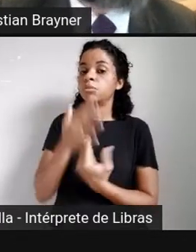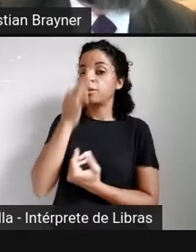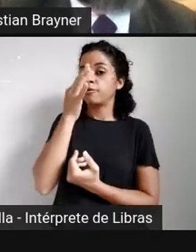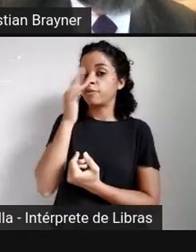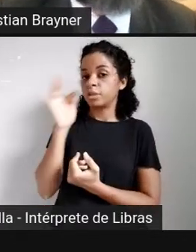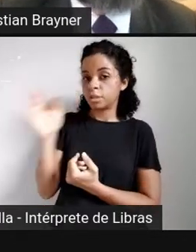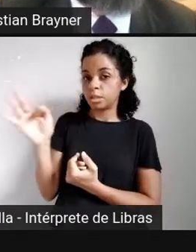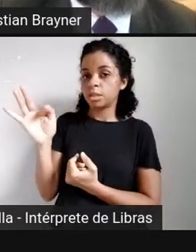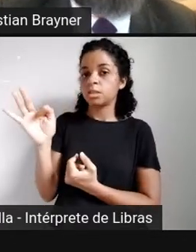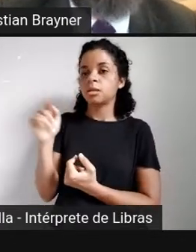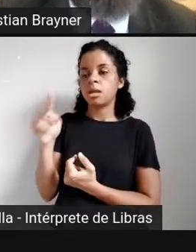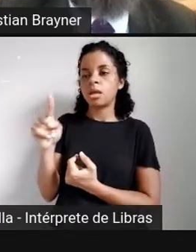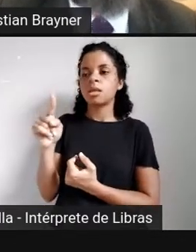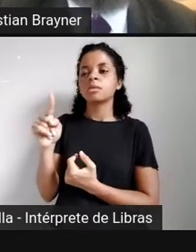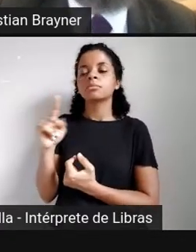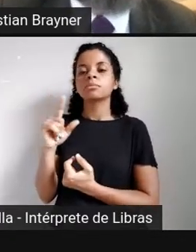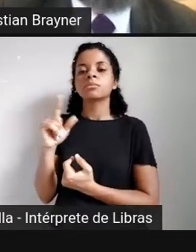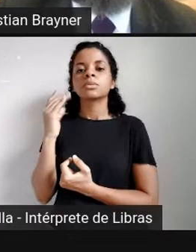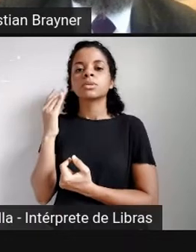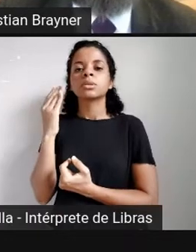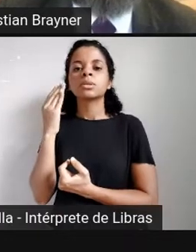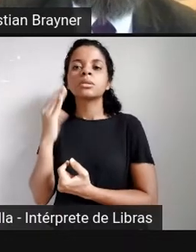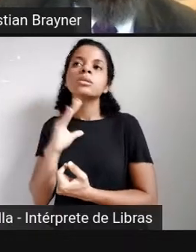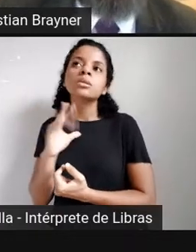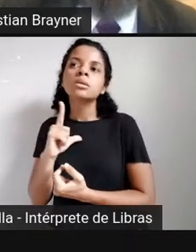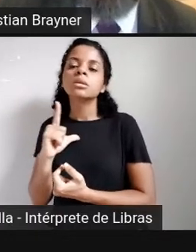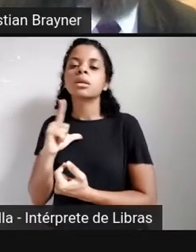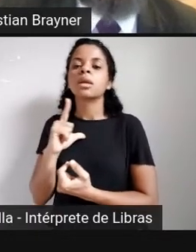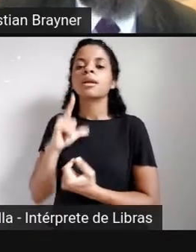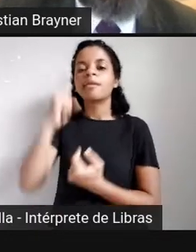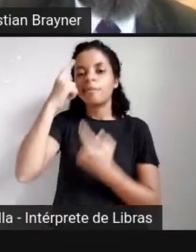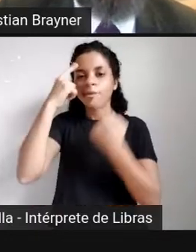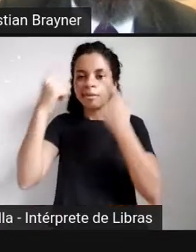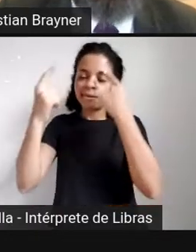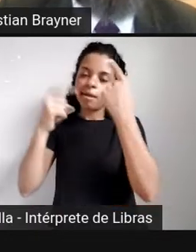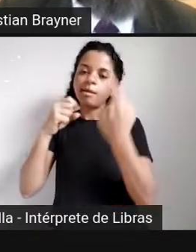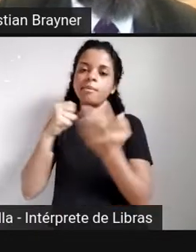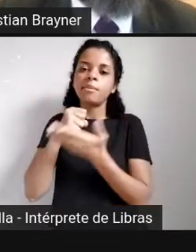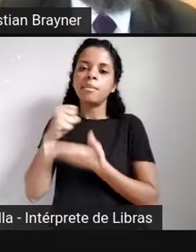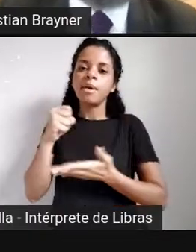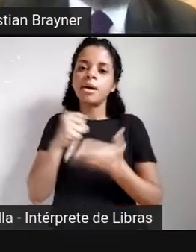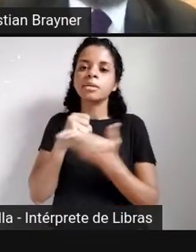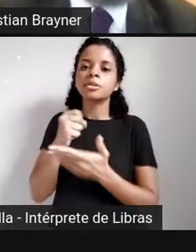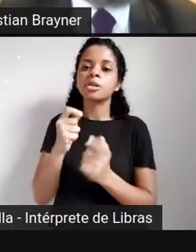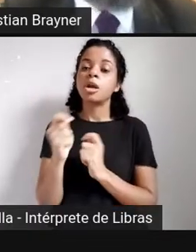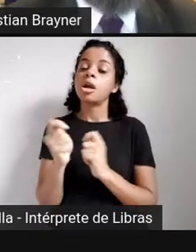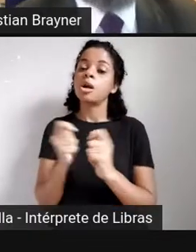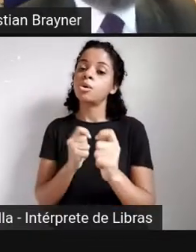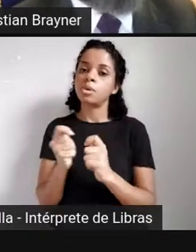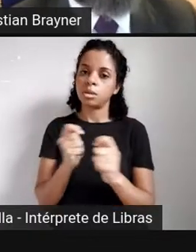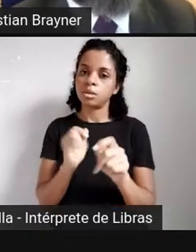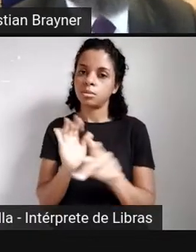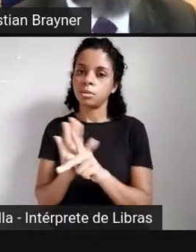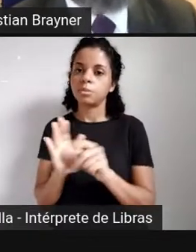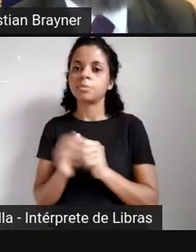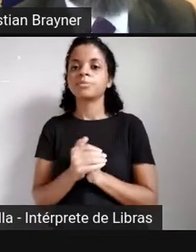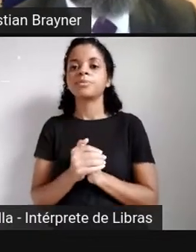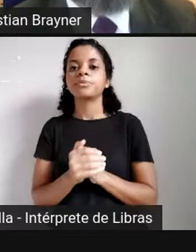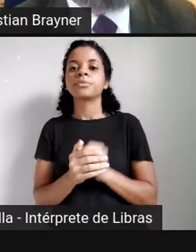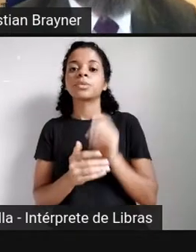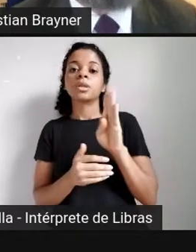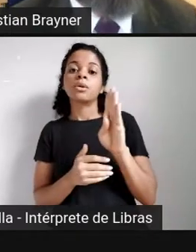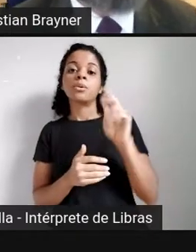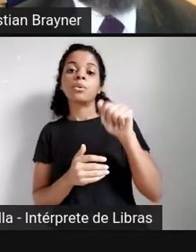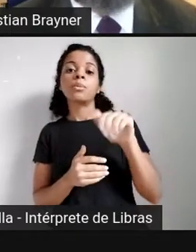particularmente as definições de princípios de alteridade, influência e regulação. Bem, o Banco de Ideias, fundamentalmente, ele se